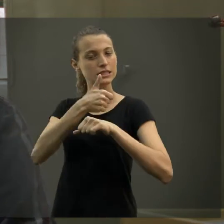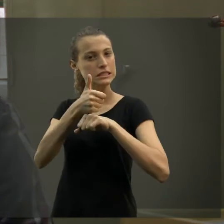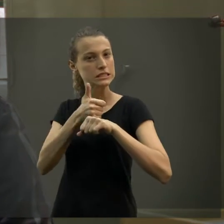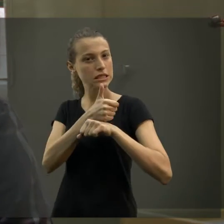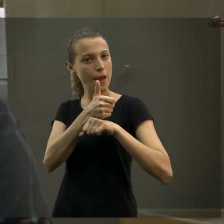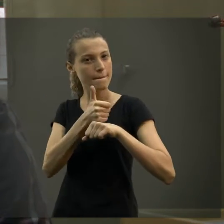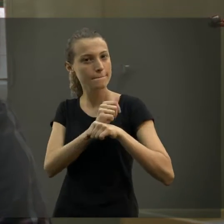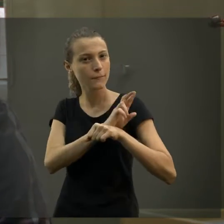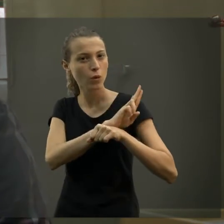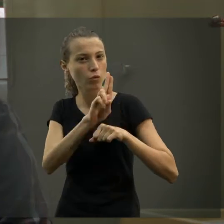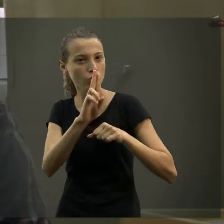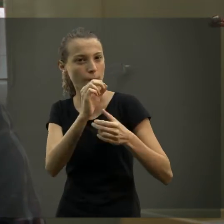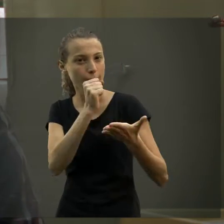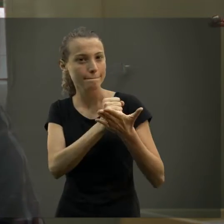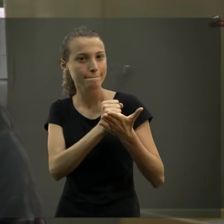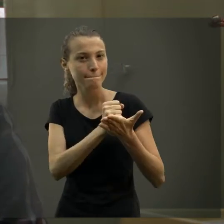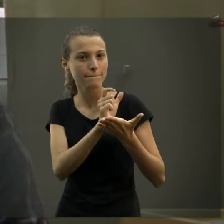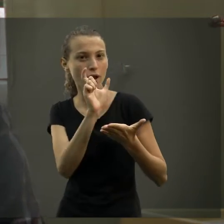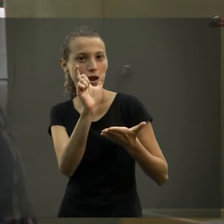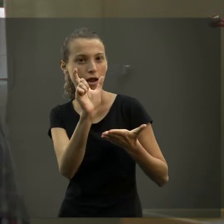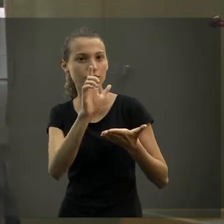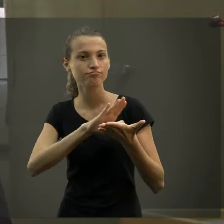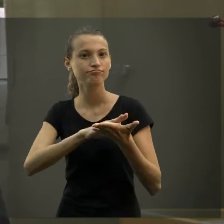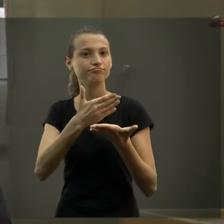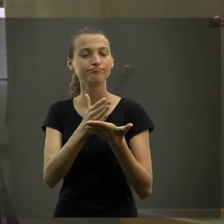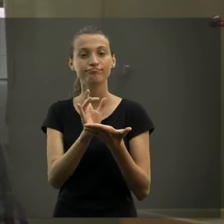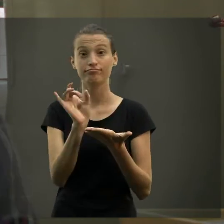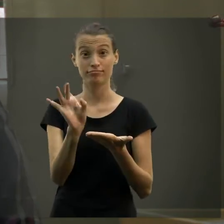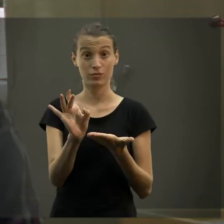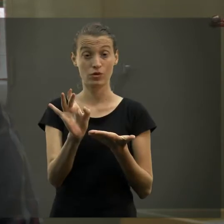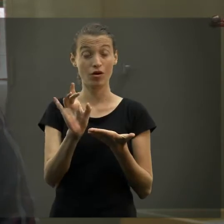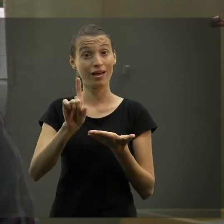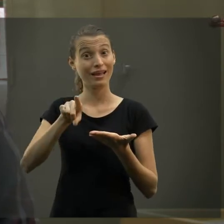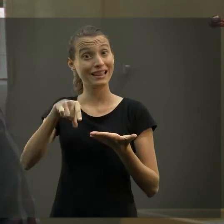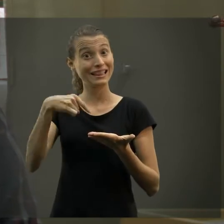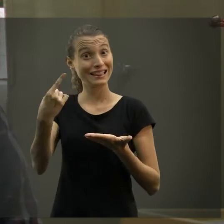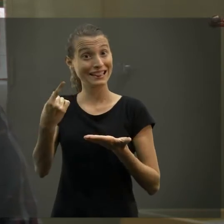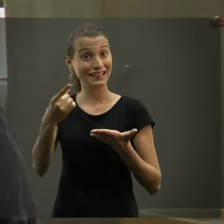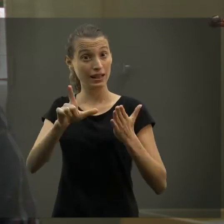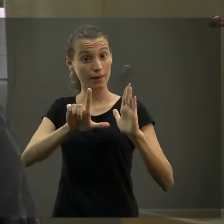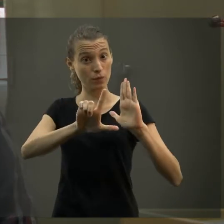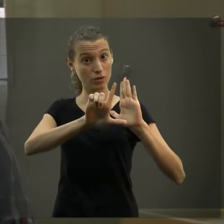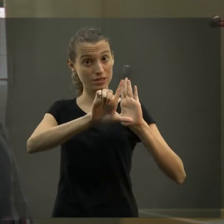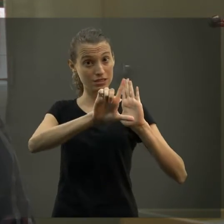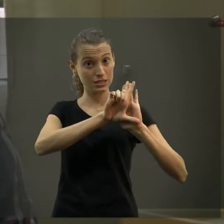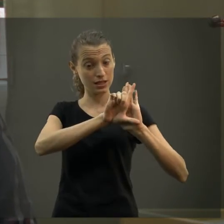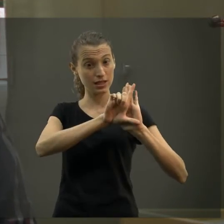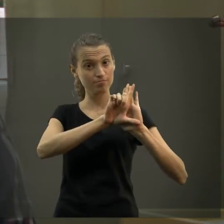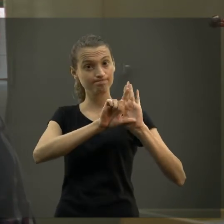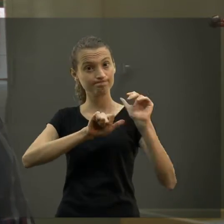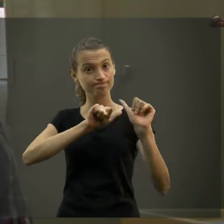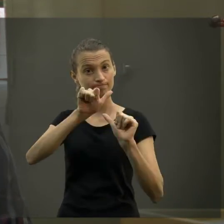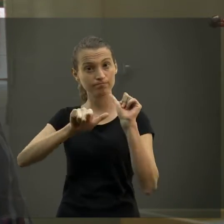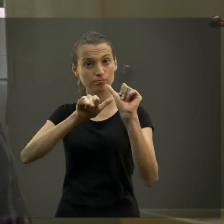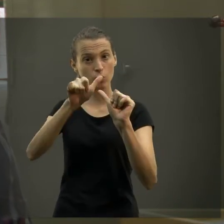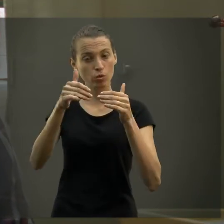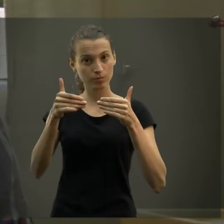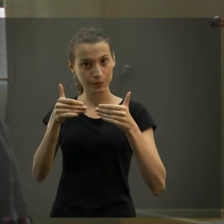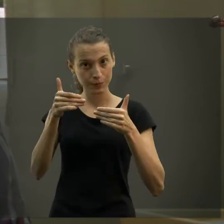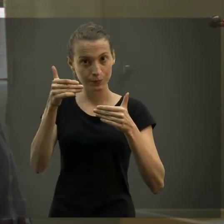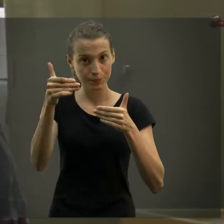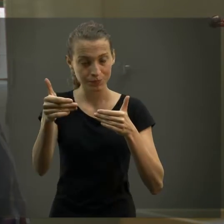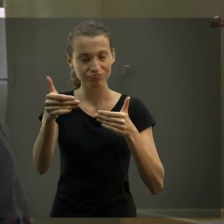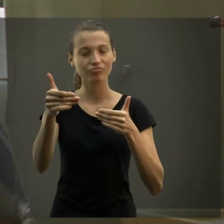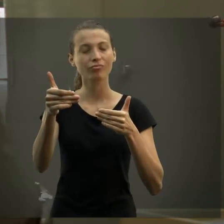né, antes dessa legislação a gente falava só em intérprete de libras, ou seja, o profissional que mediava as interações face a face, então